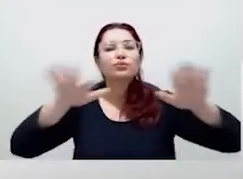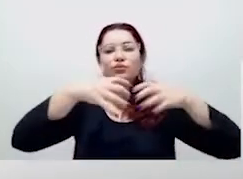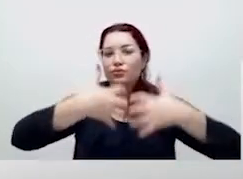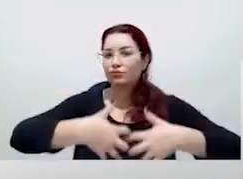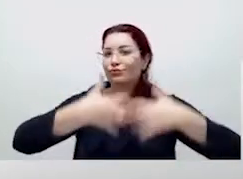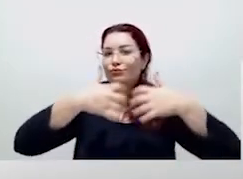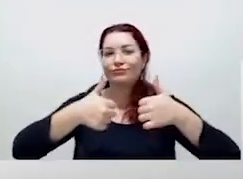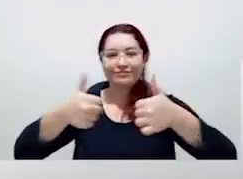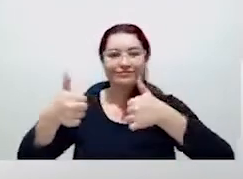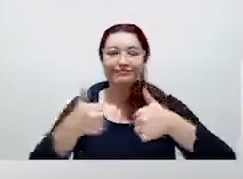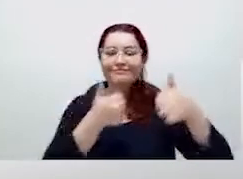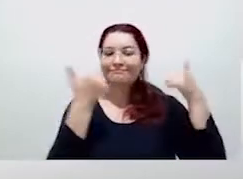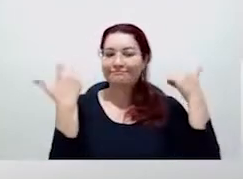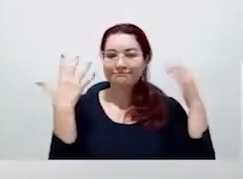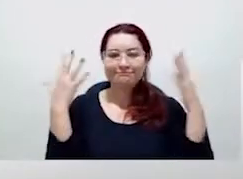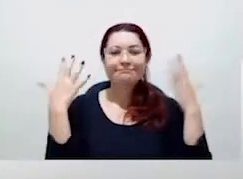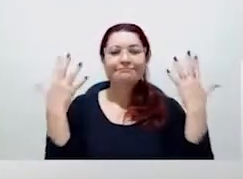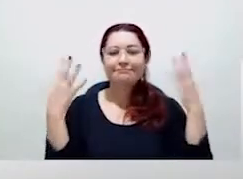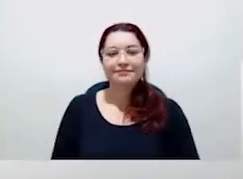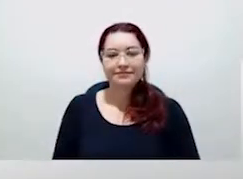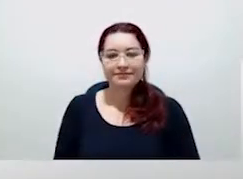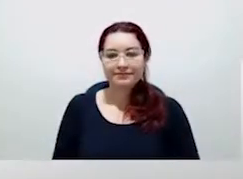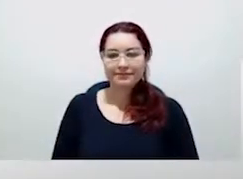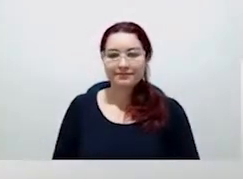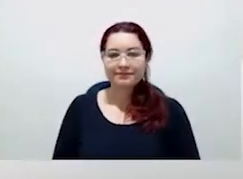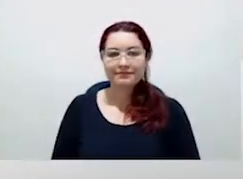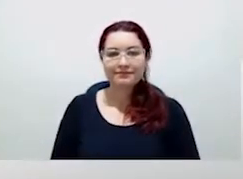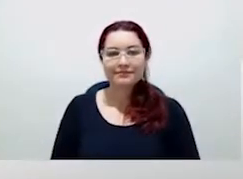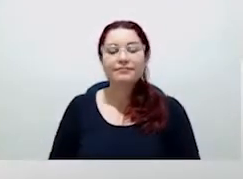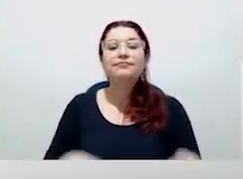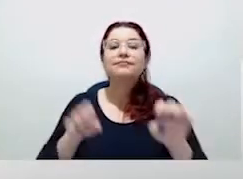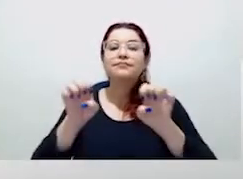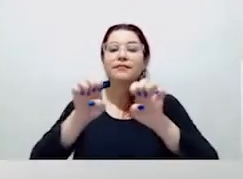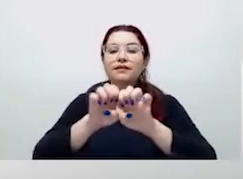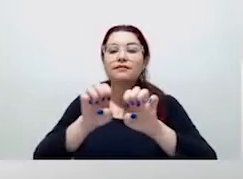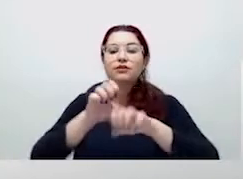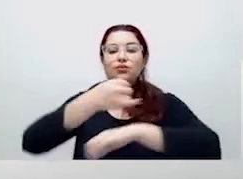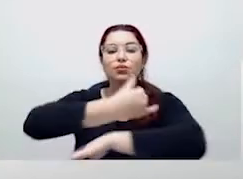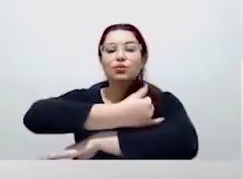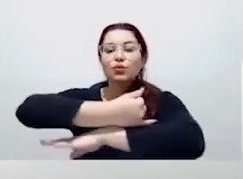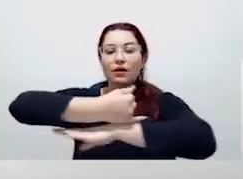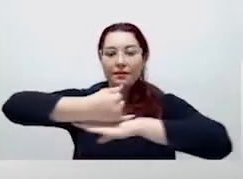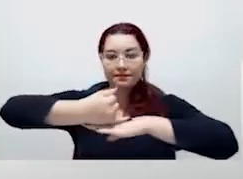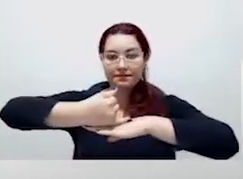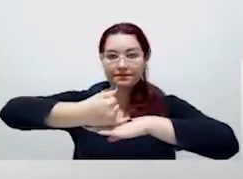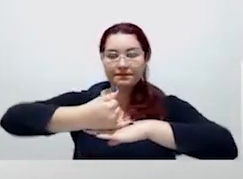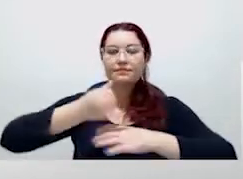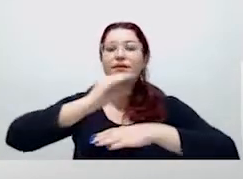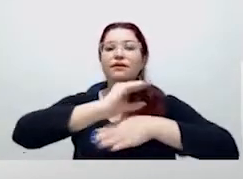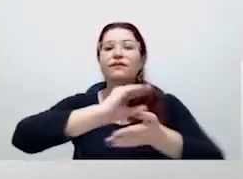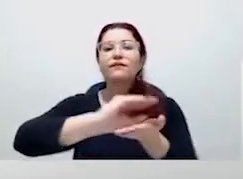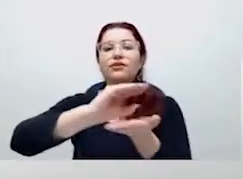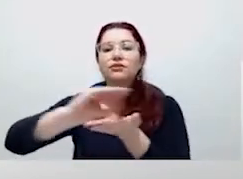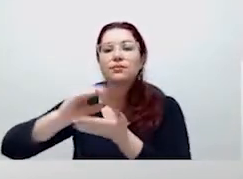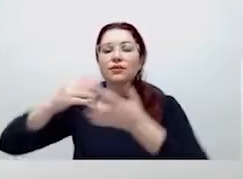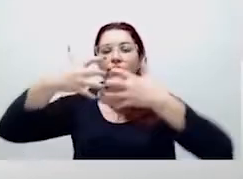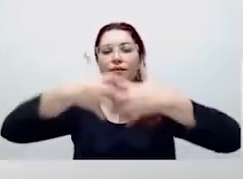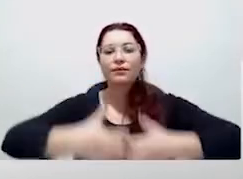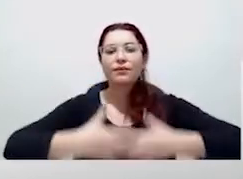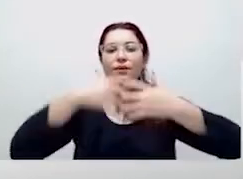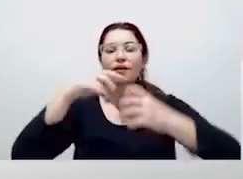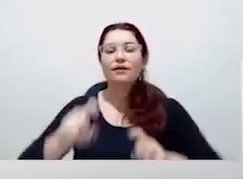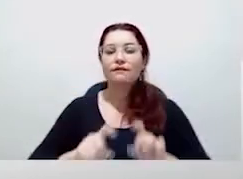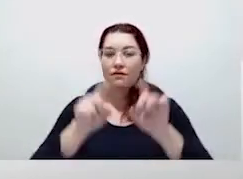padrão de referência. Na infraestrutura da Secretaria de Saúde, nós vamos fazer investimento em equipamentos de informática para a